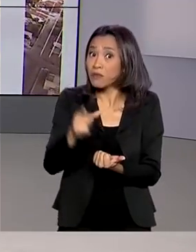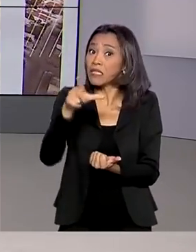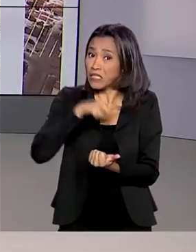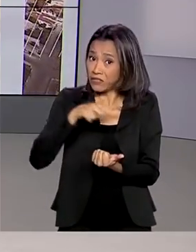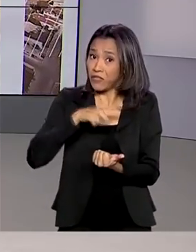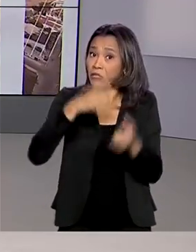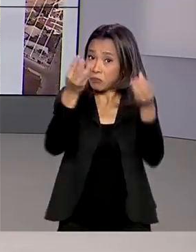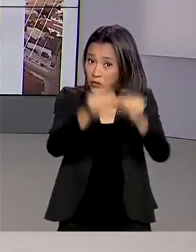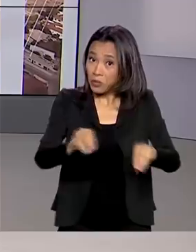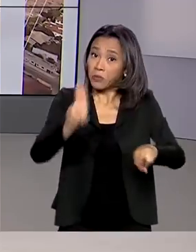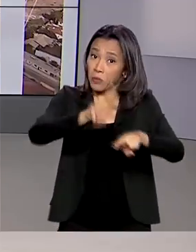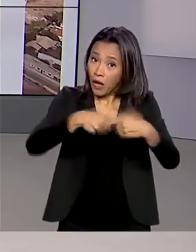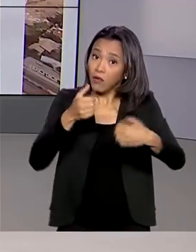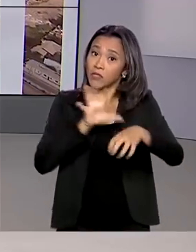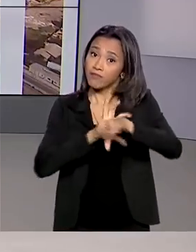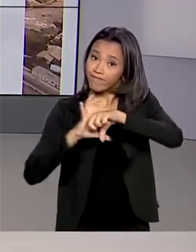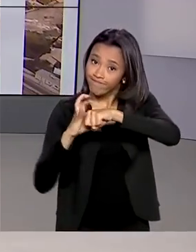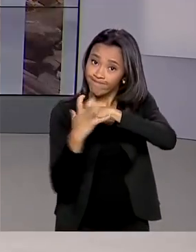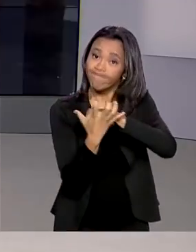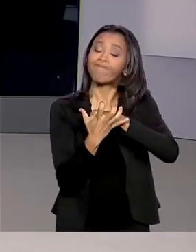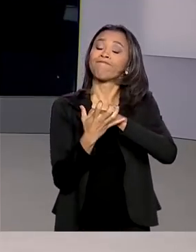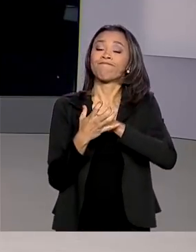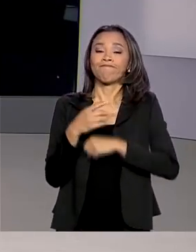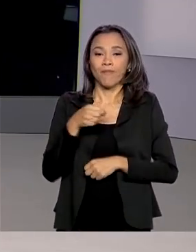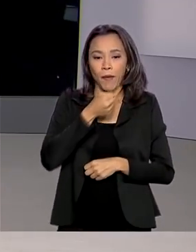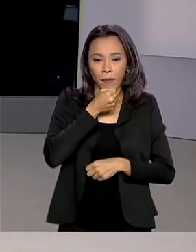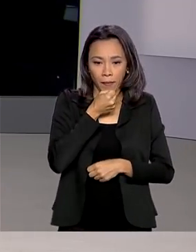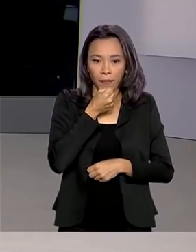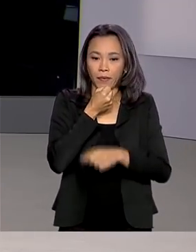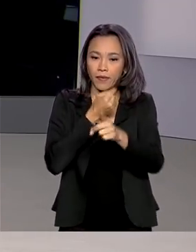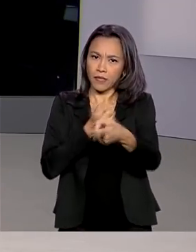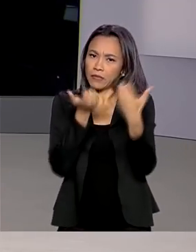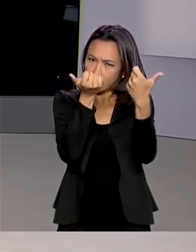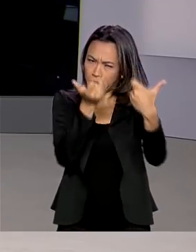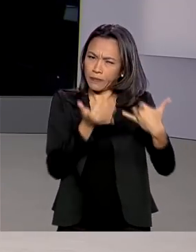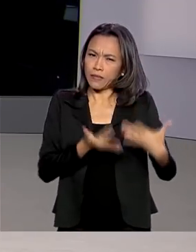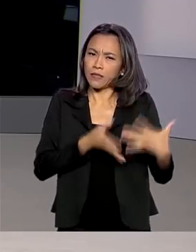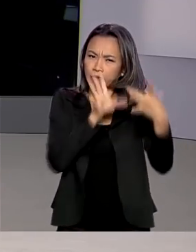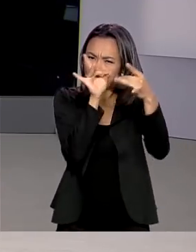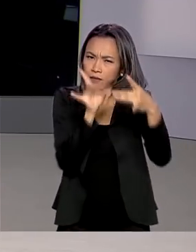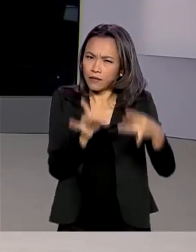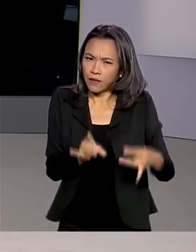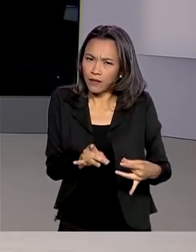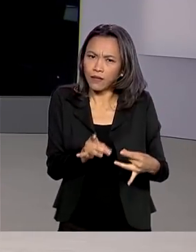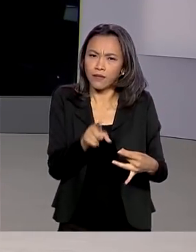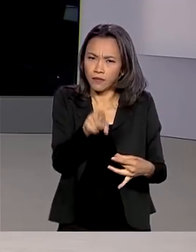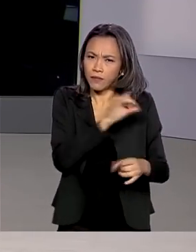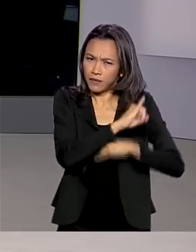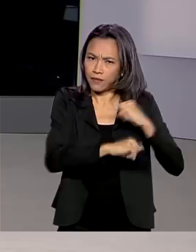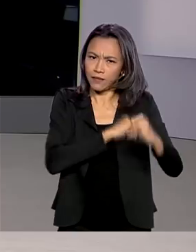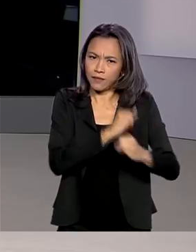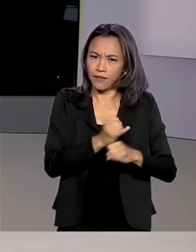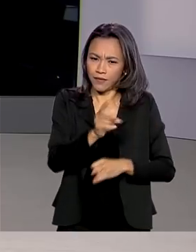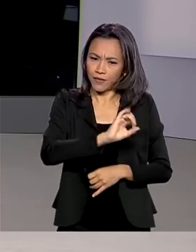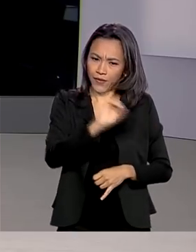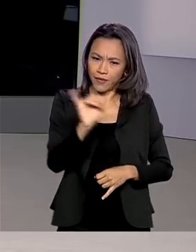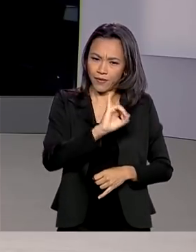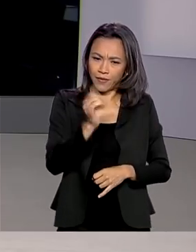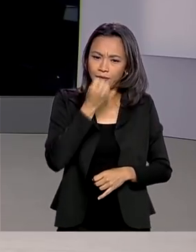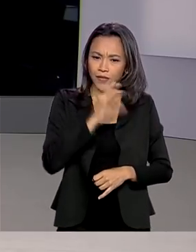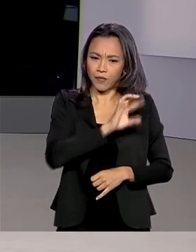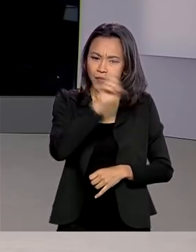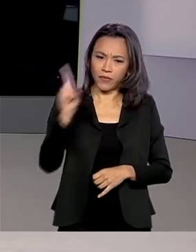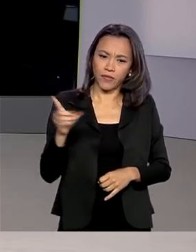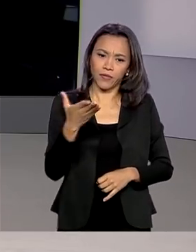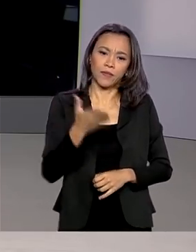do novo coronavírus no exterior. A repórter Caroline Blaut nos conta os detalhes pela internet. Oi, Carol. Bom dia para você.